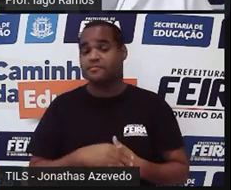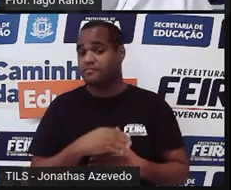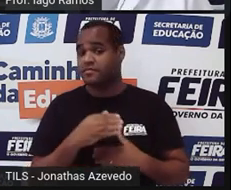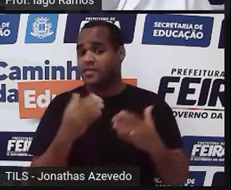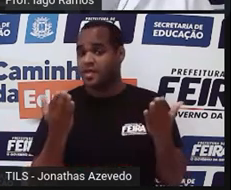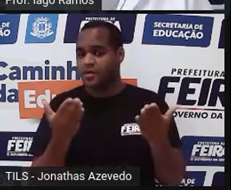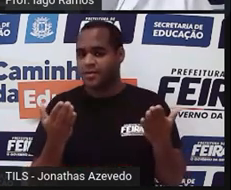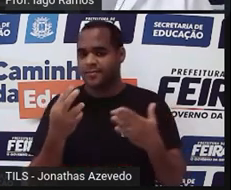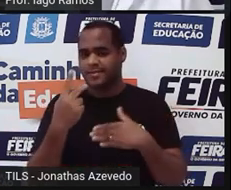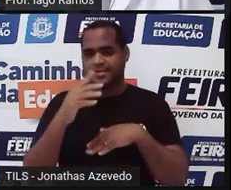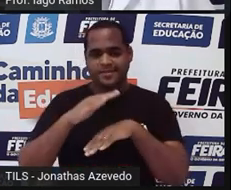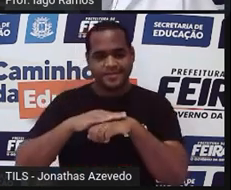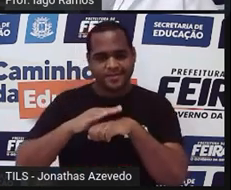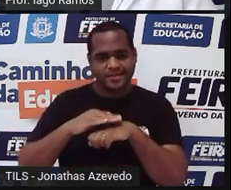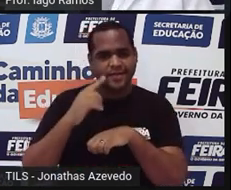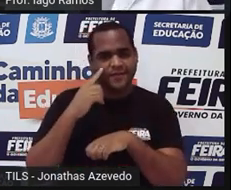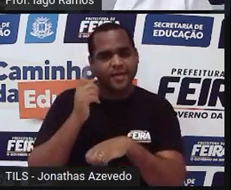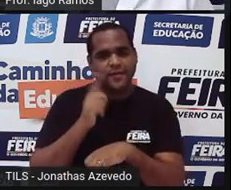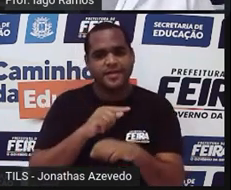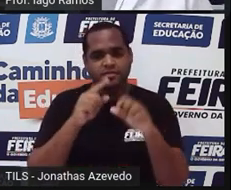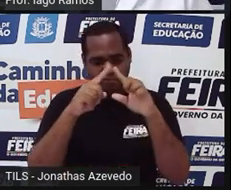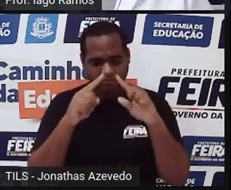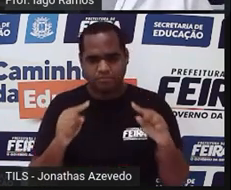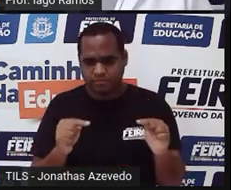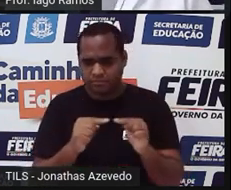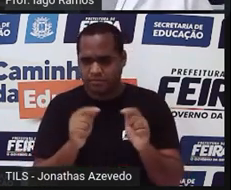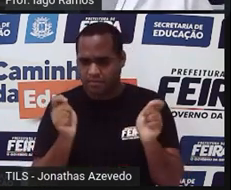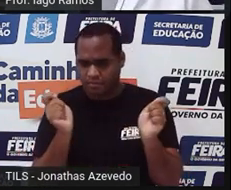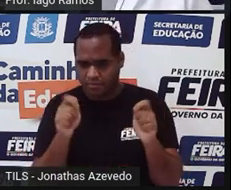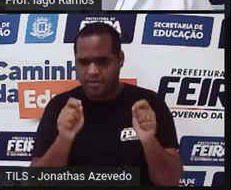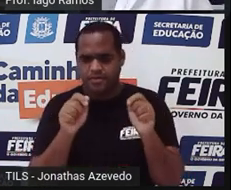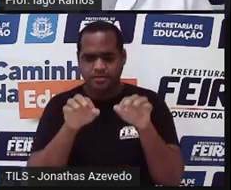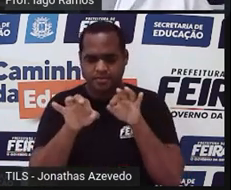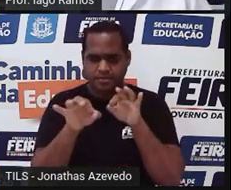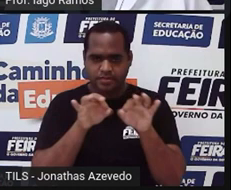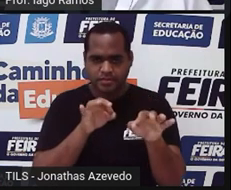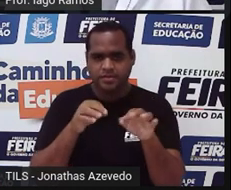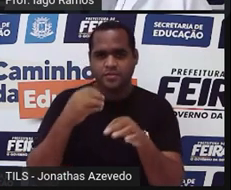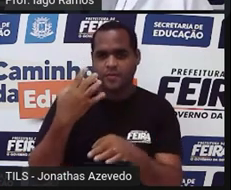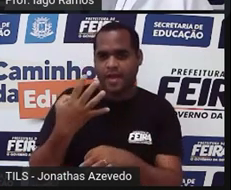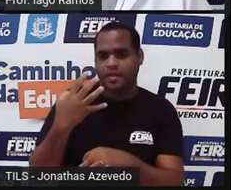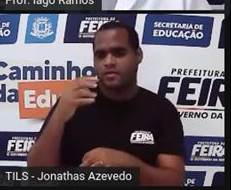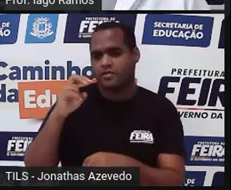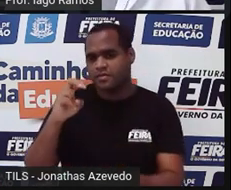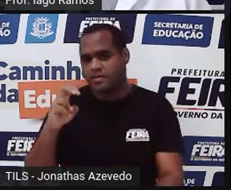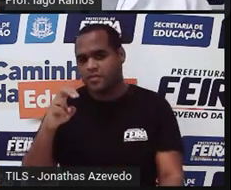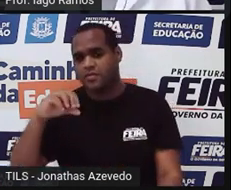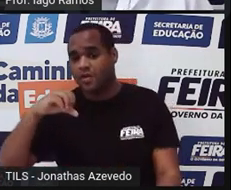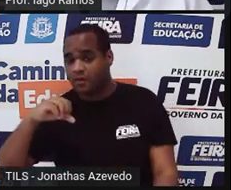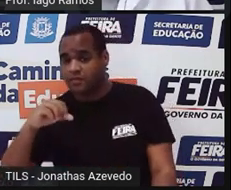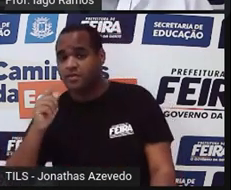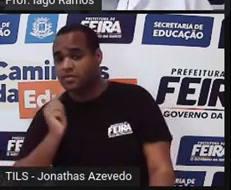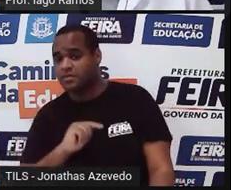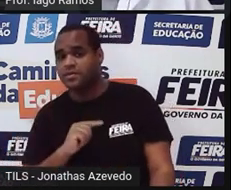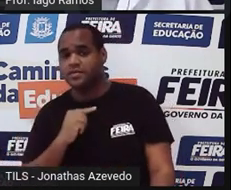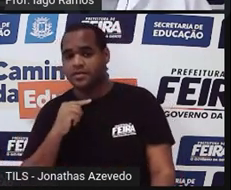a condição de existência, será que dá para fazer um triângulo com medidas 4, 5 e 9?